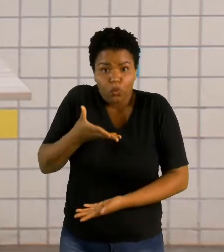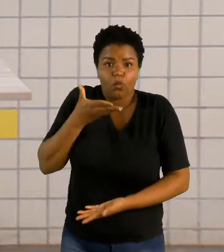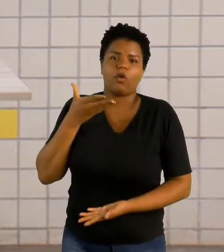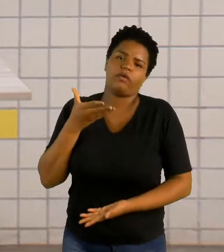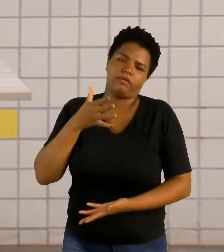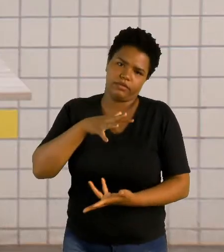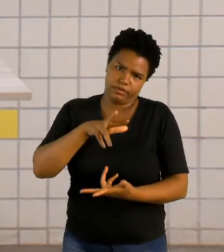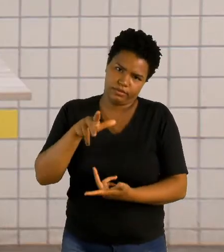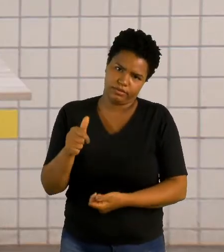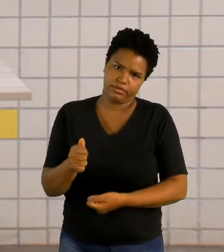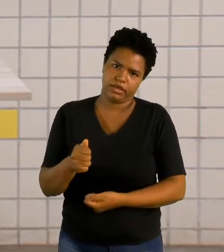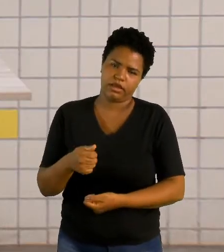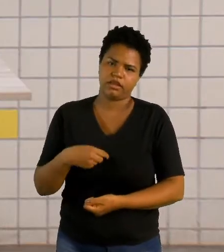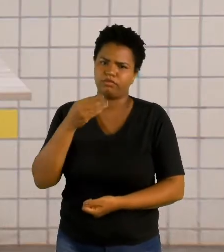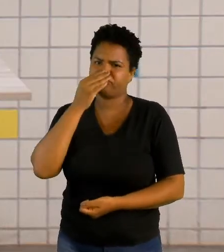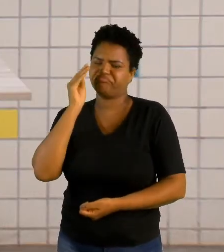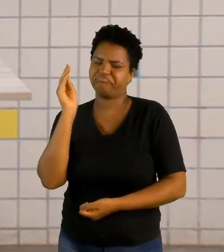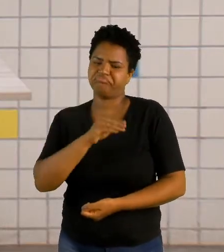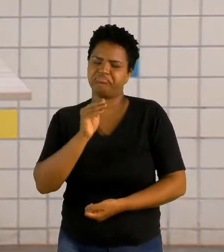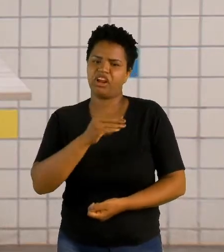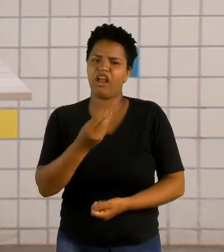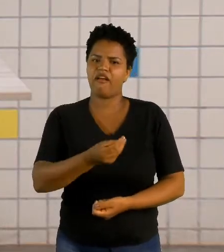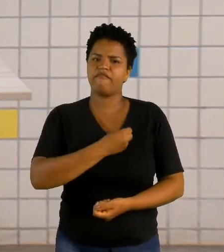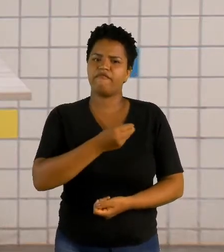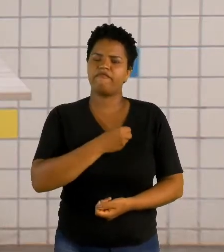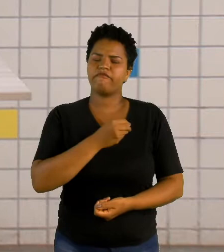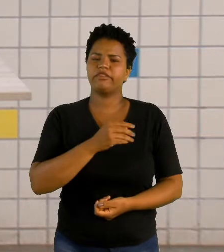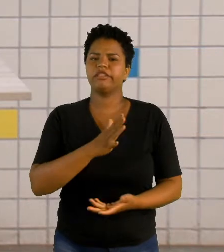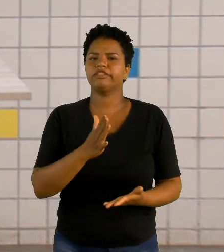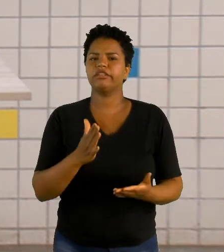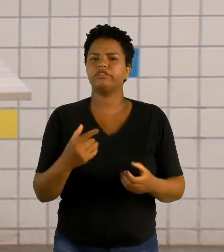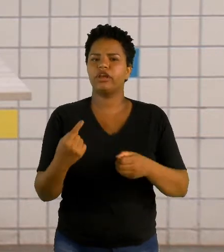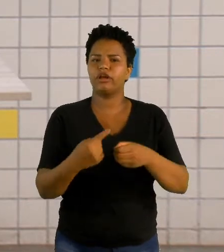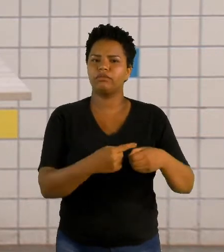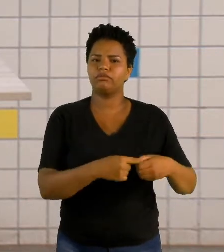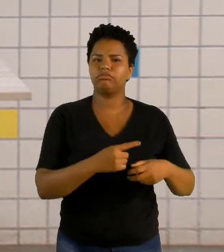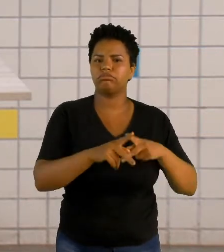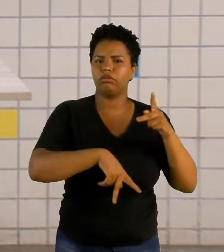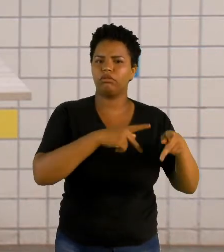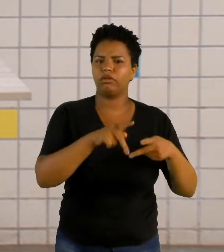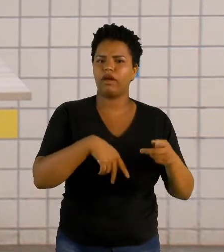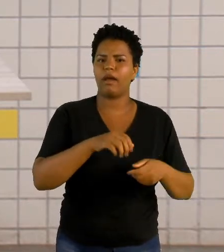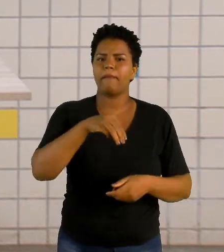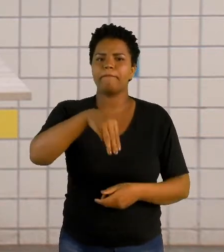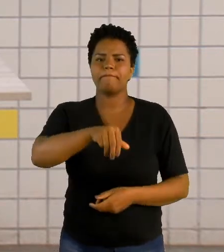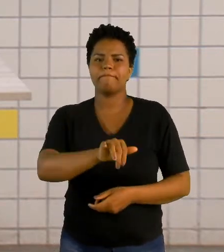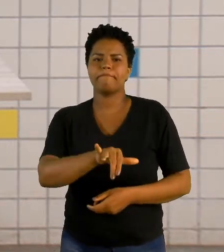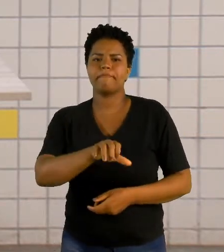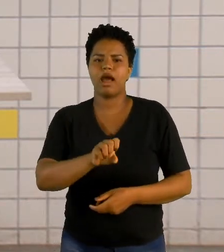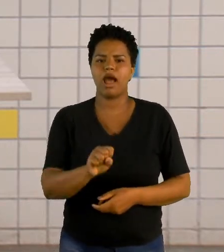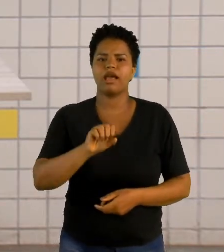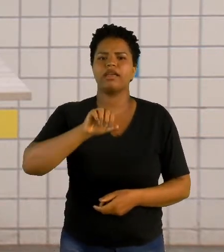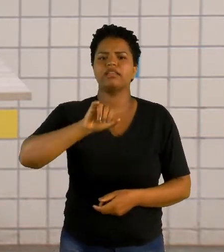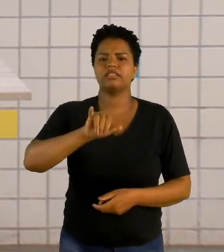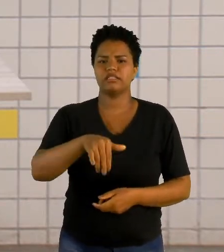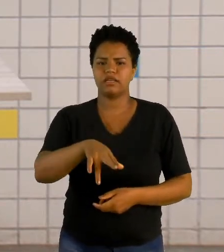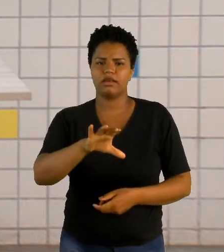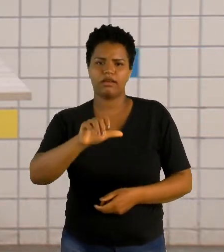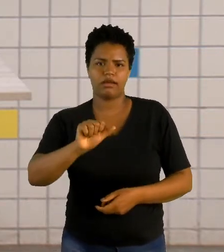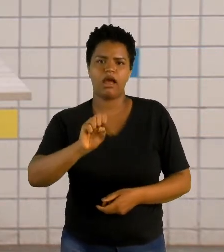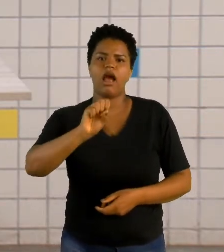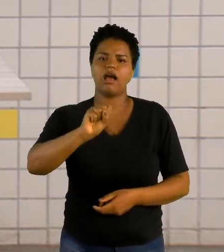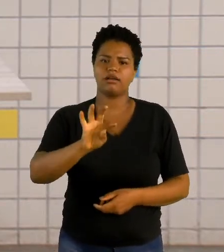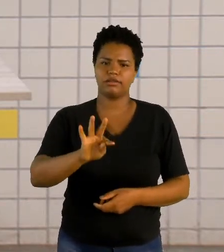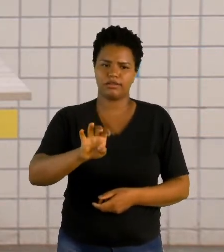que já existiam civilizações, por exemplo, aqui na América existiam os maias, os incas, os astecas, ignorando completamente que existiam